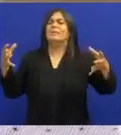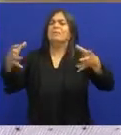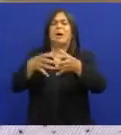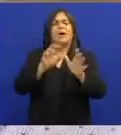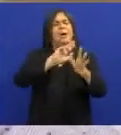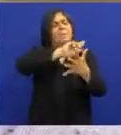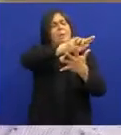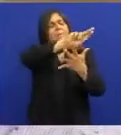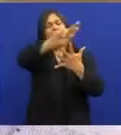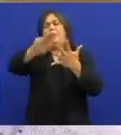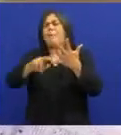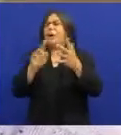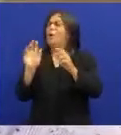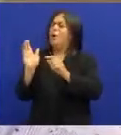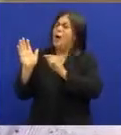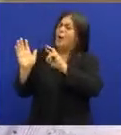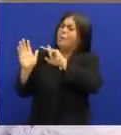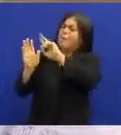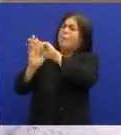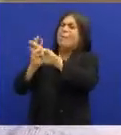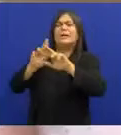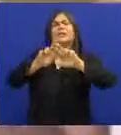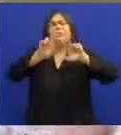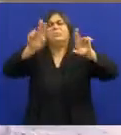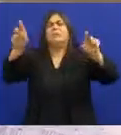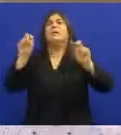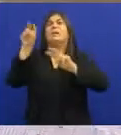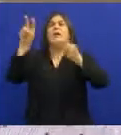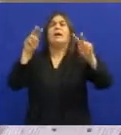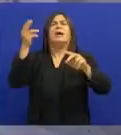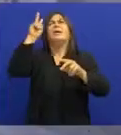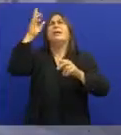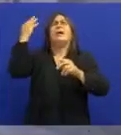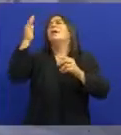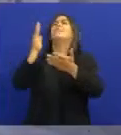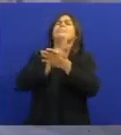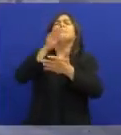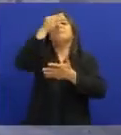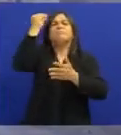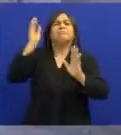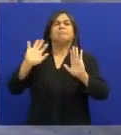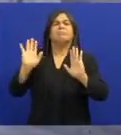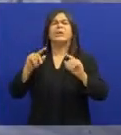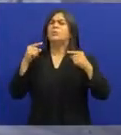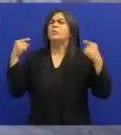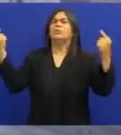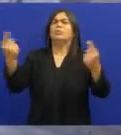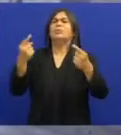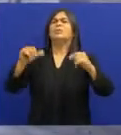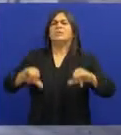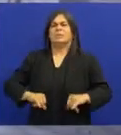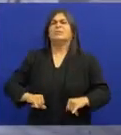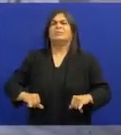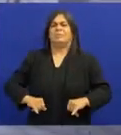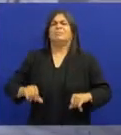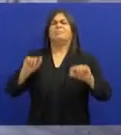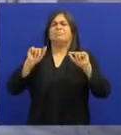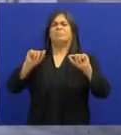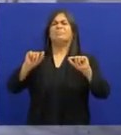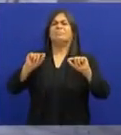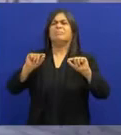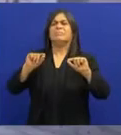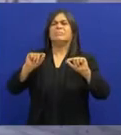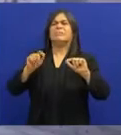Esse universo Que nós conhecemos E outros Que a gente se lembra ou não Todos sofreram Um